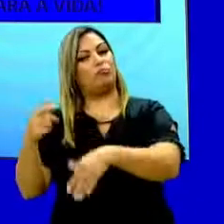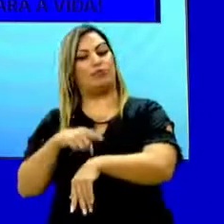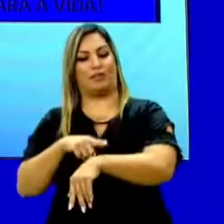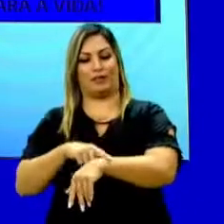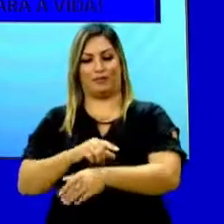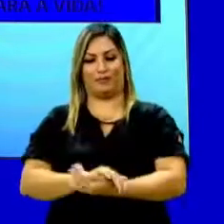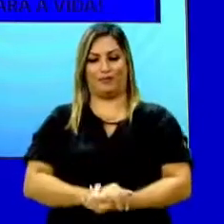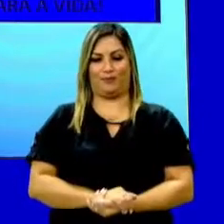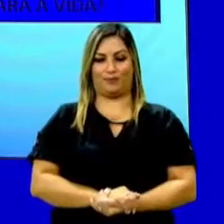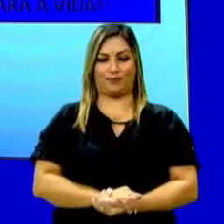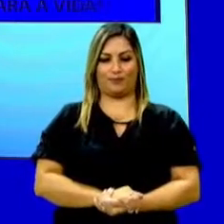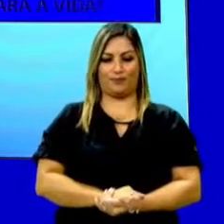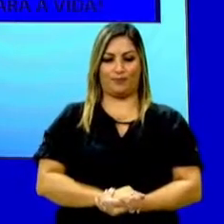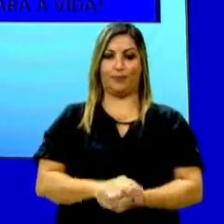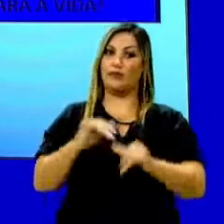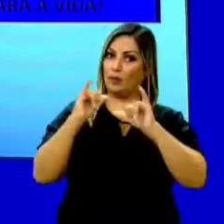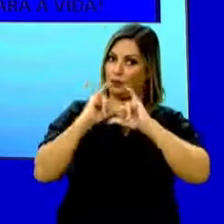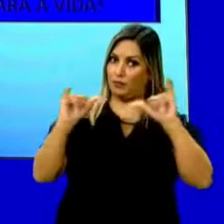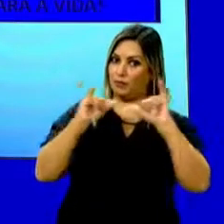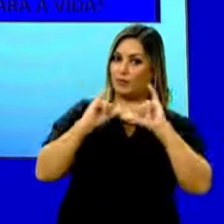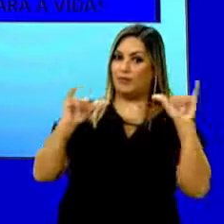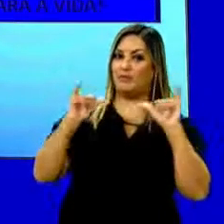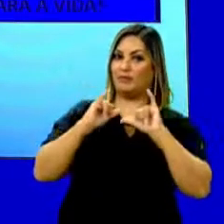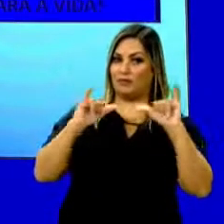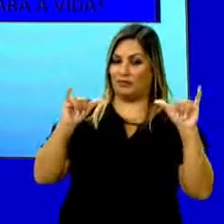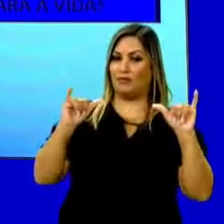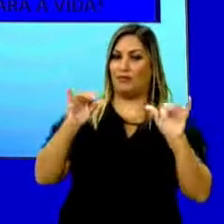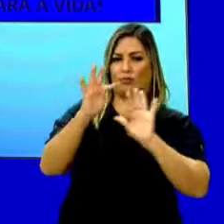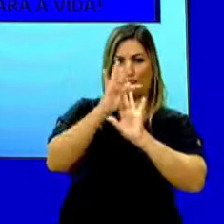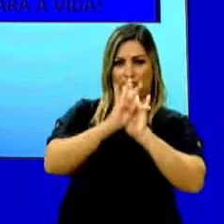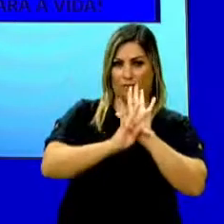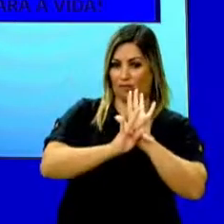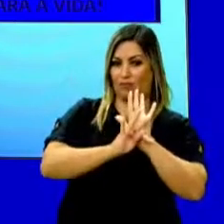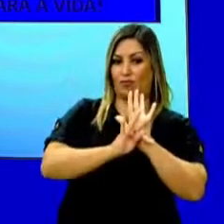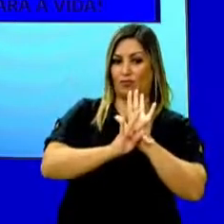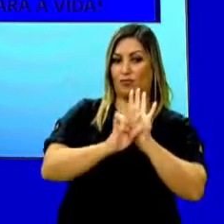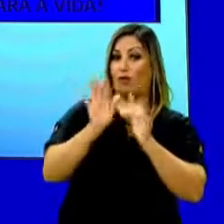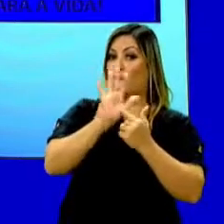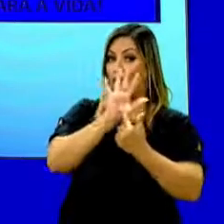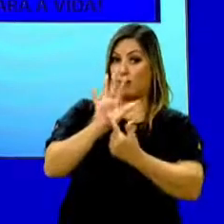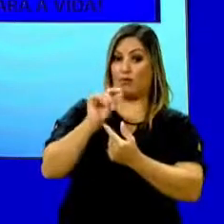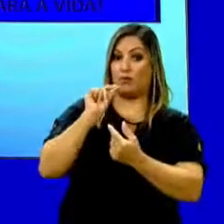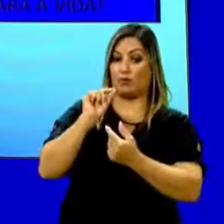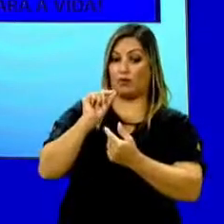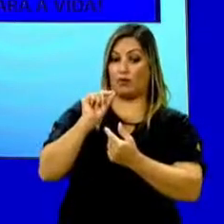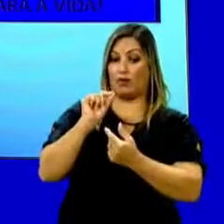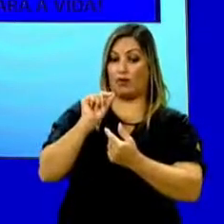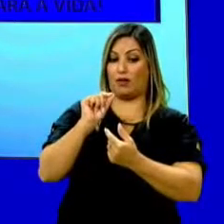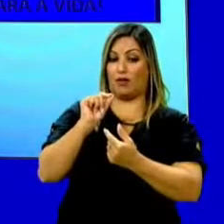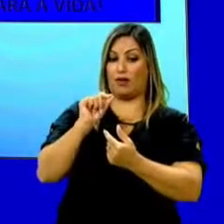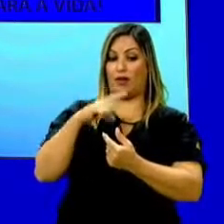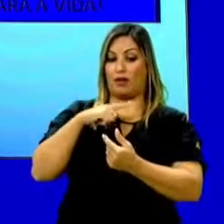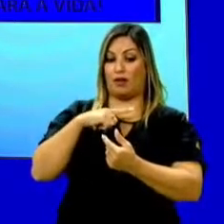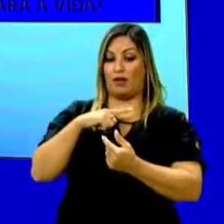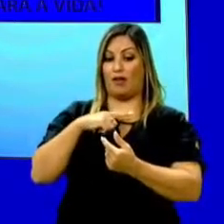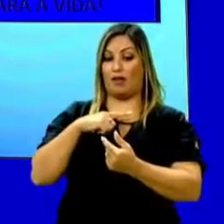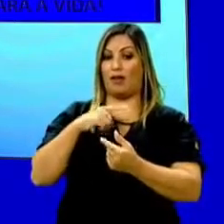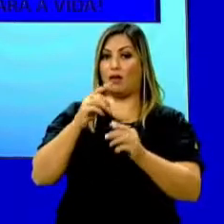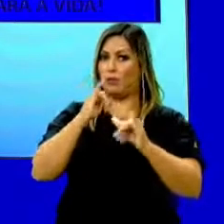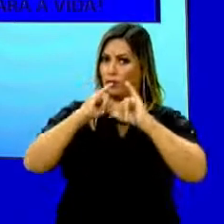Olha, aqui nós temos, então, uma informação de um texto que trata justamente, foi uma